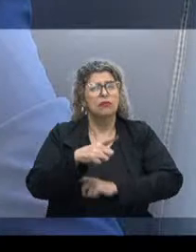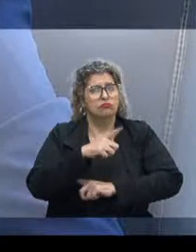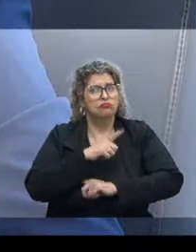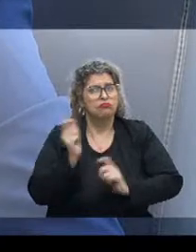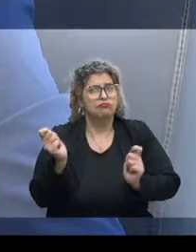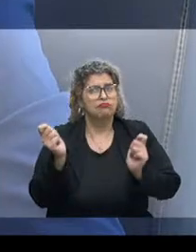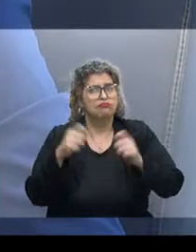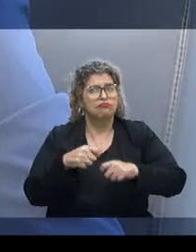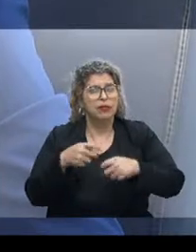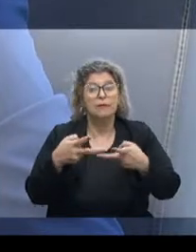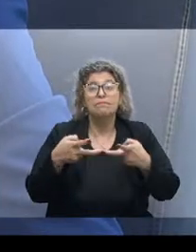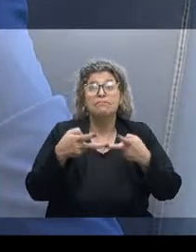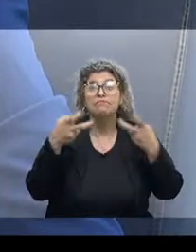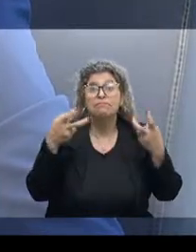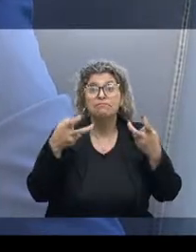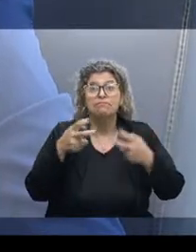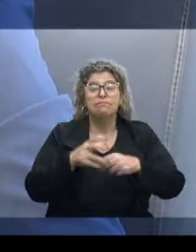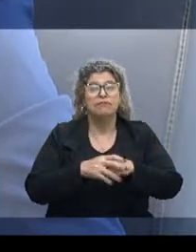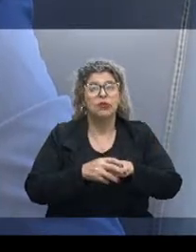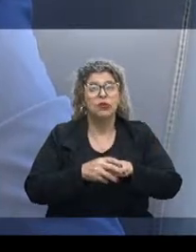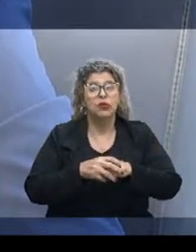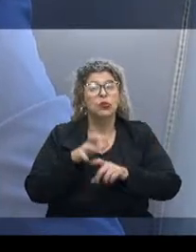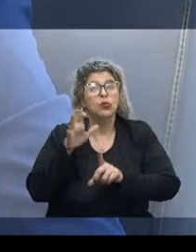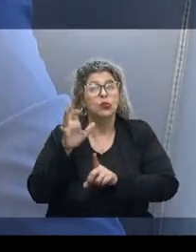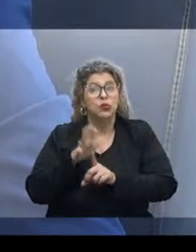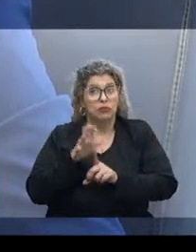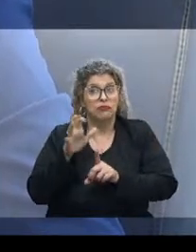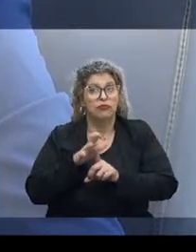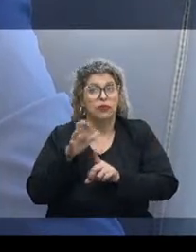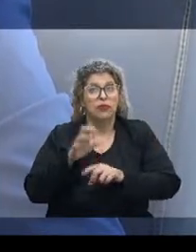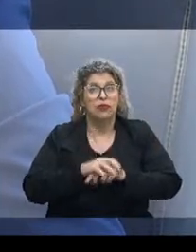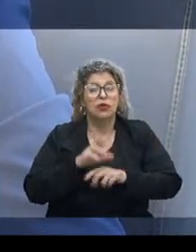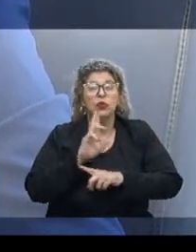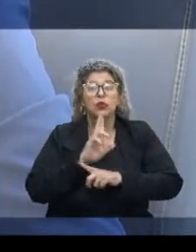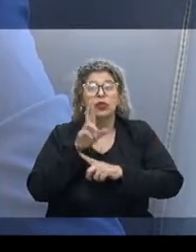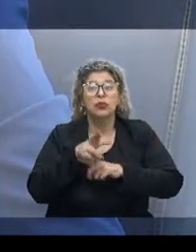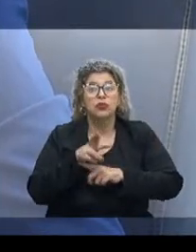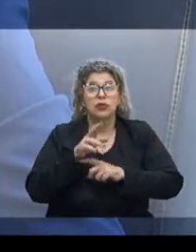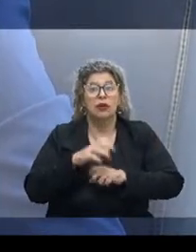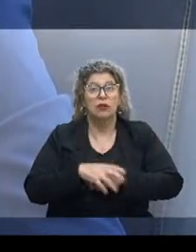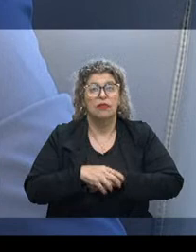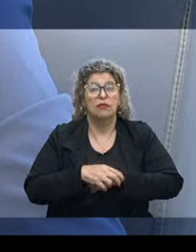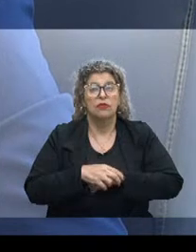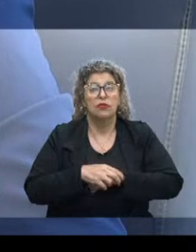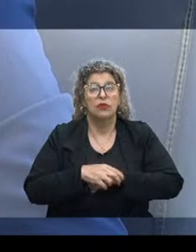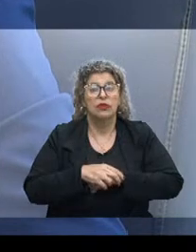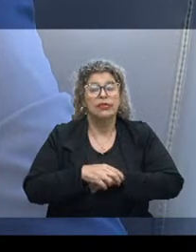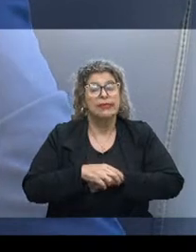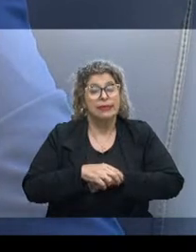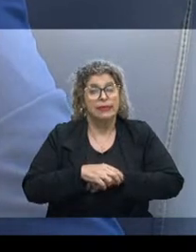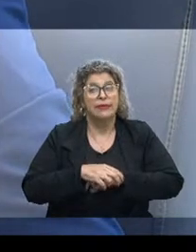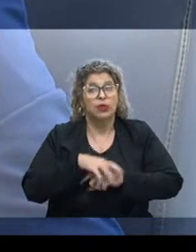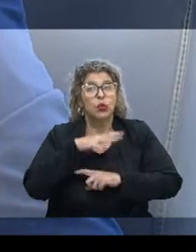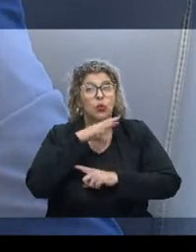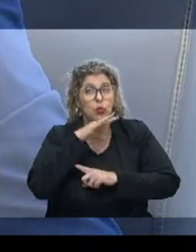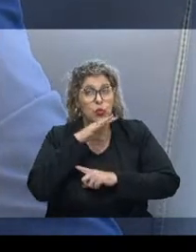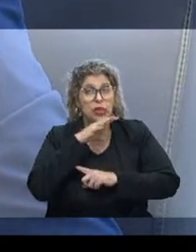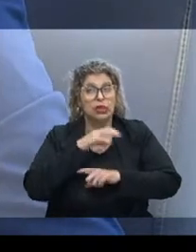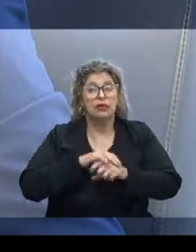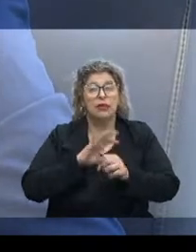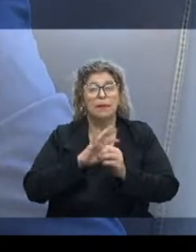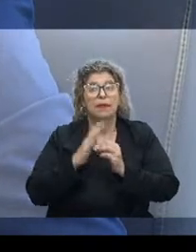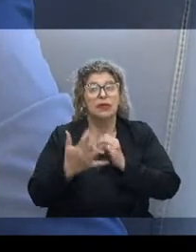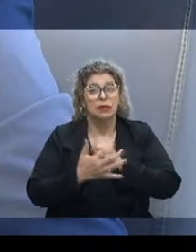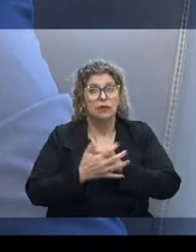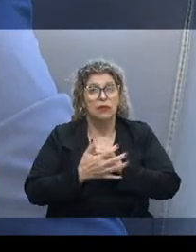condições de perceber os efeitos e os resultados nocivos que a pandemia trouxe